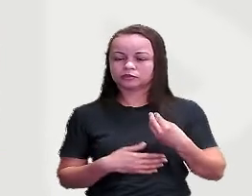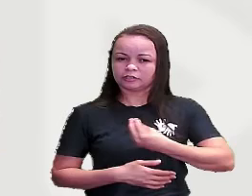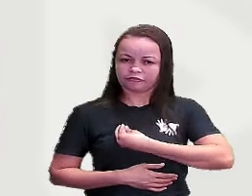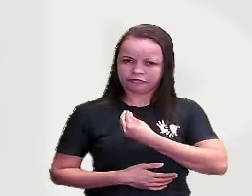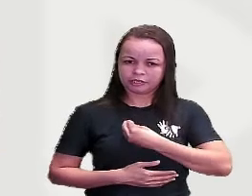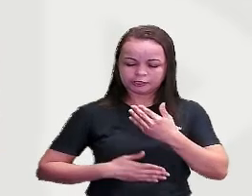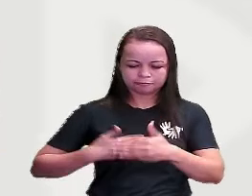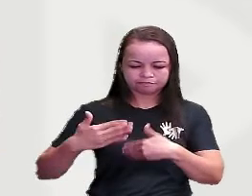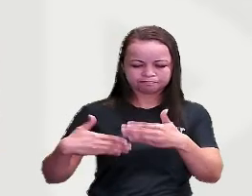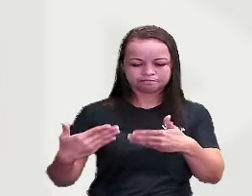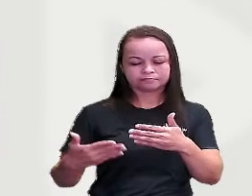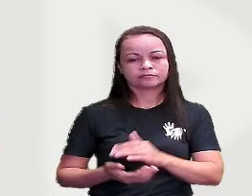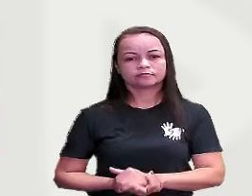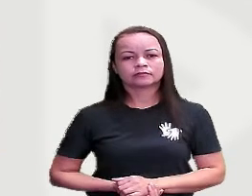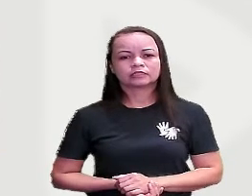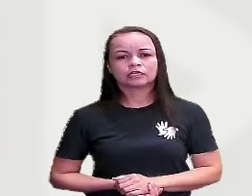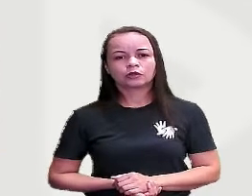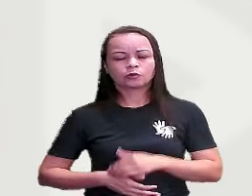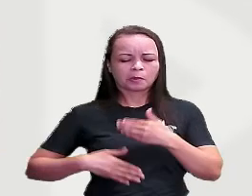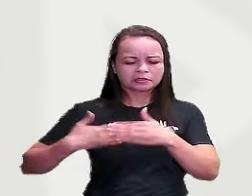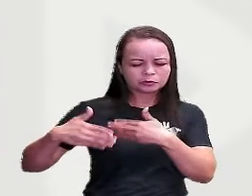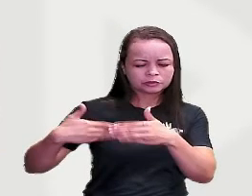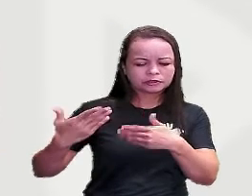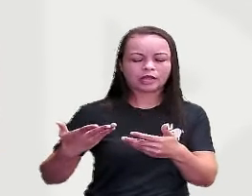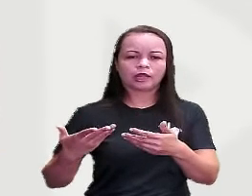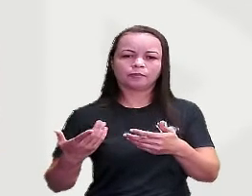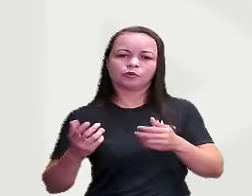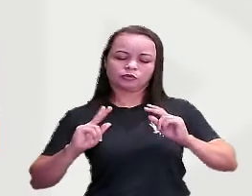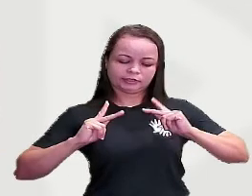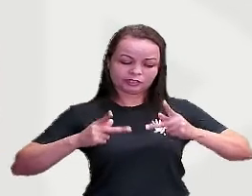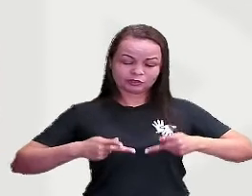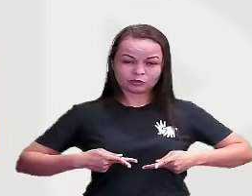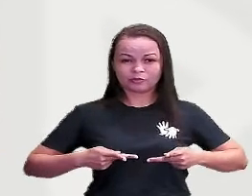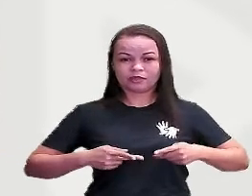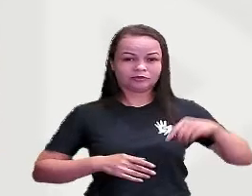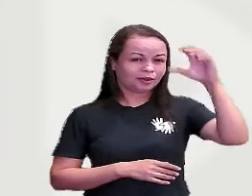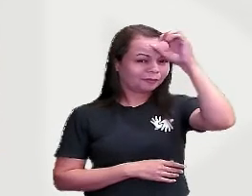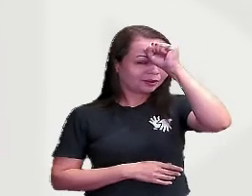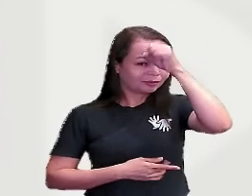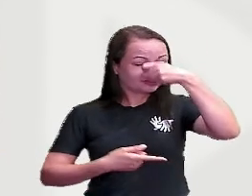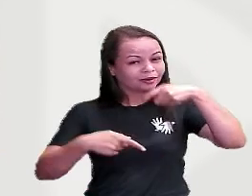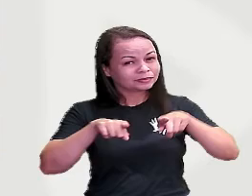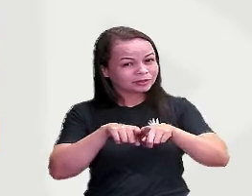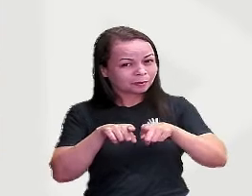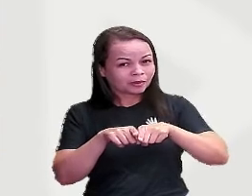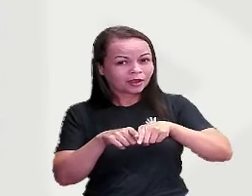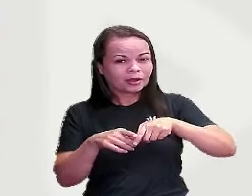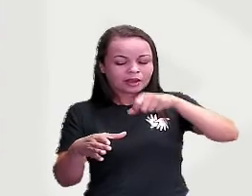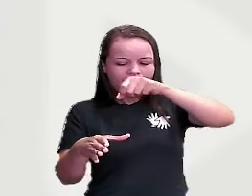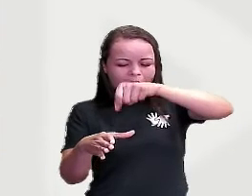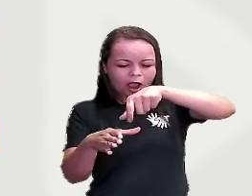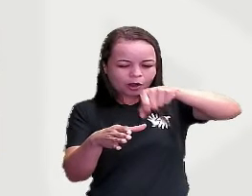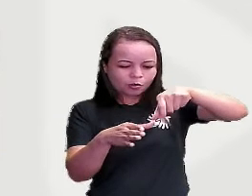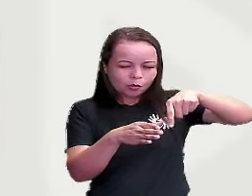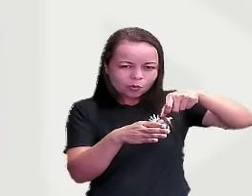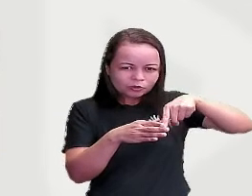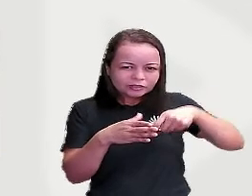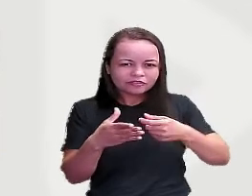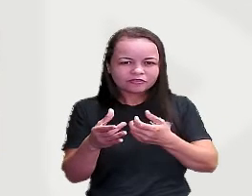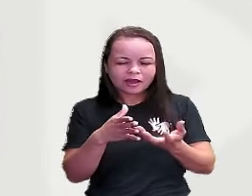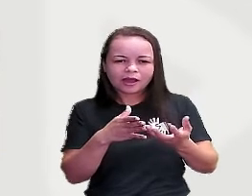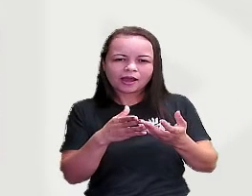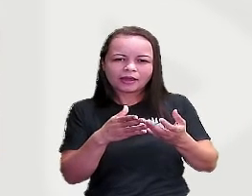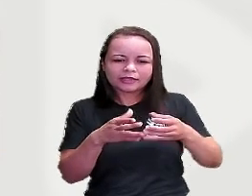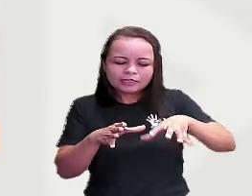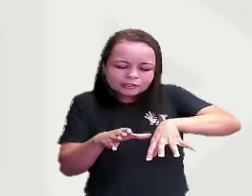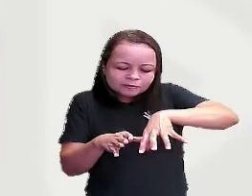Com o passar do tempo Os seres humanos Aprenderam também A cultivar E acumular Os